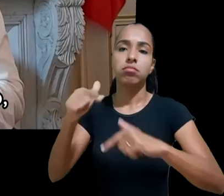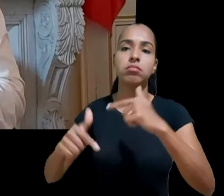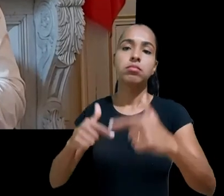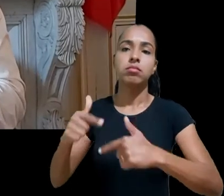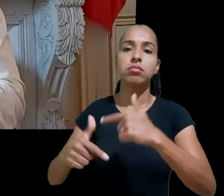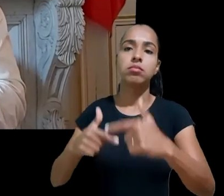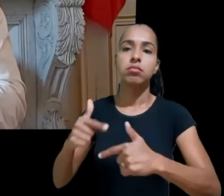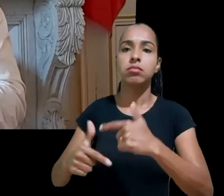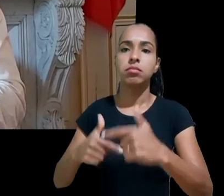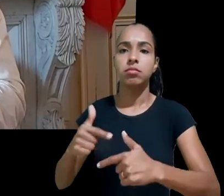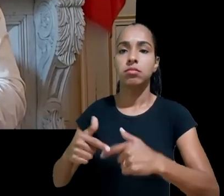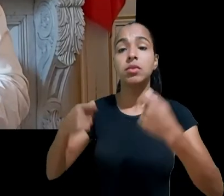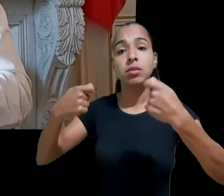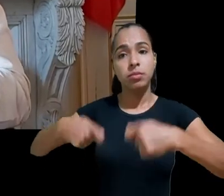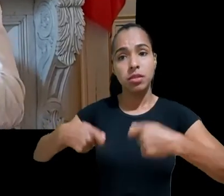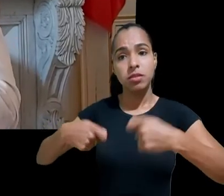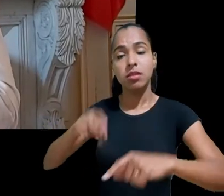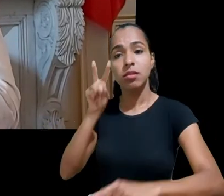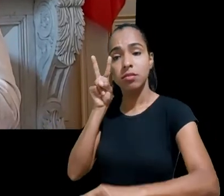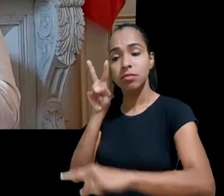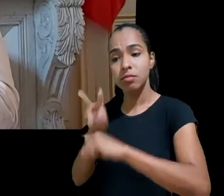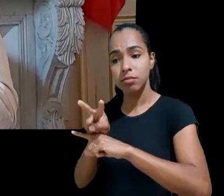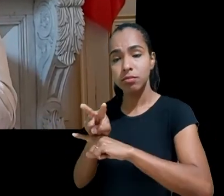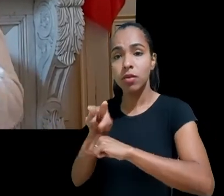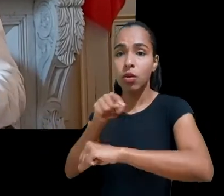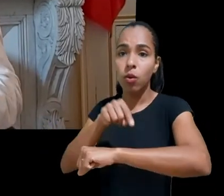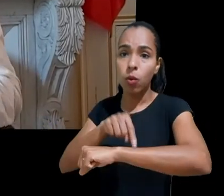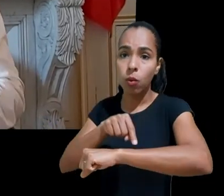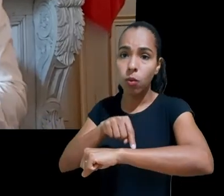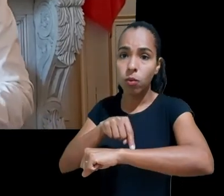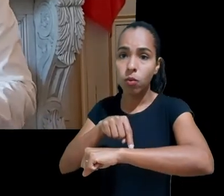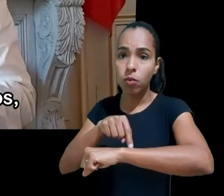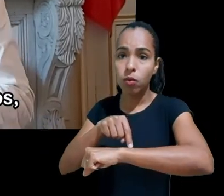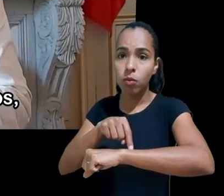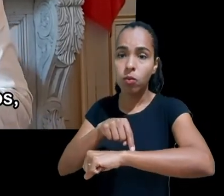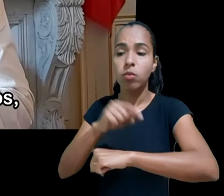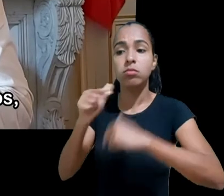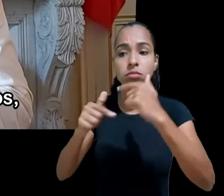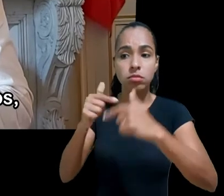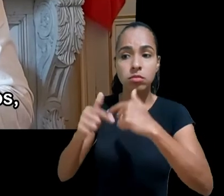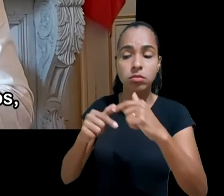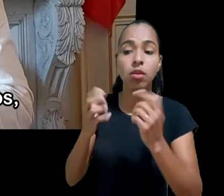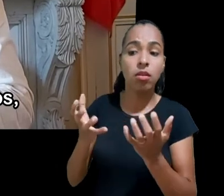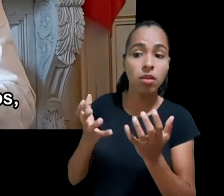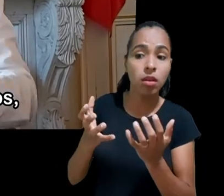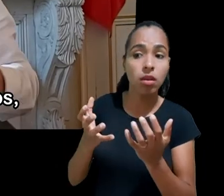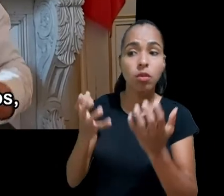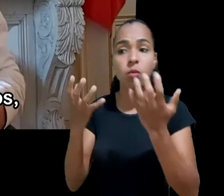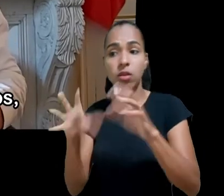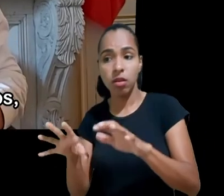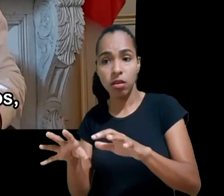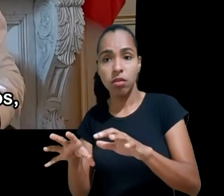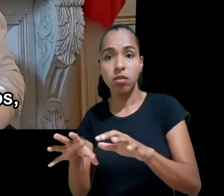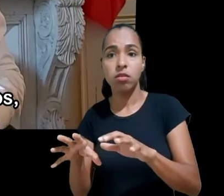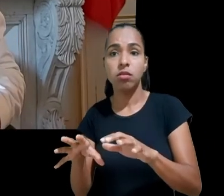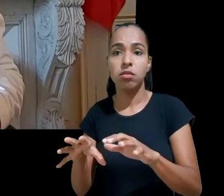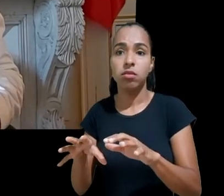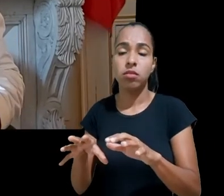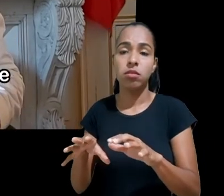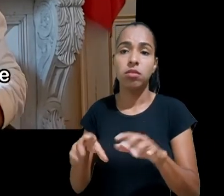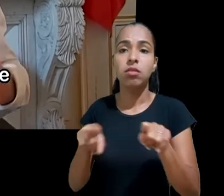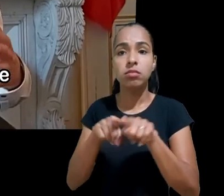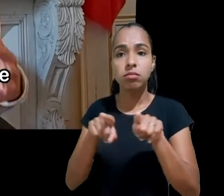em seus horários de trabalho em seu direito de querer ou não trabalhar também em relação aos seus interesses financeiros